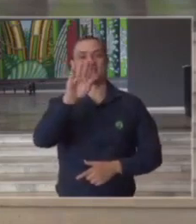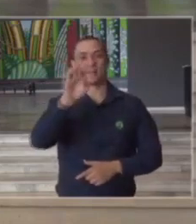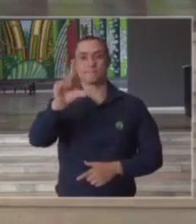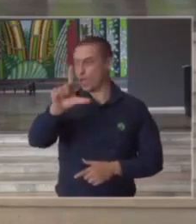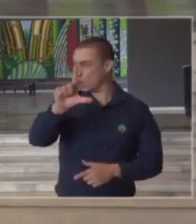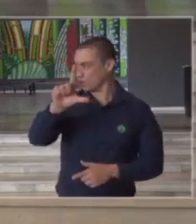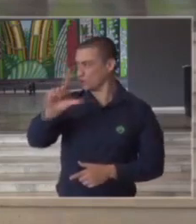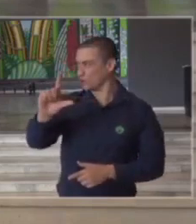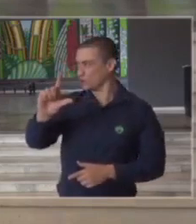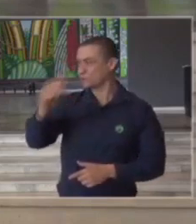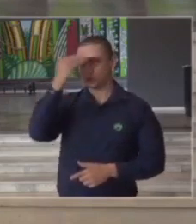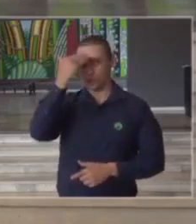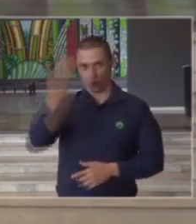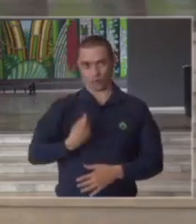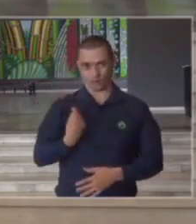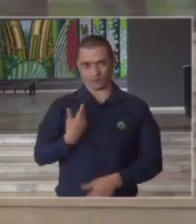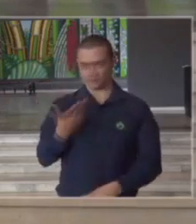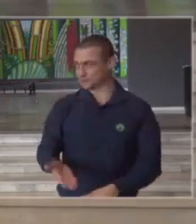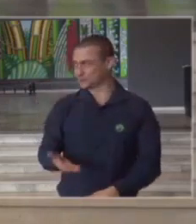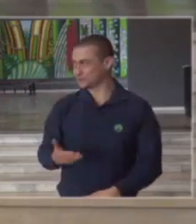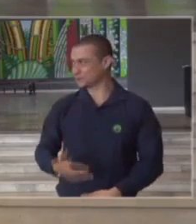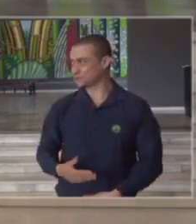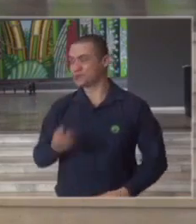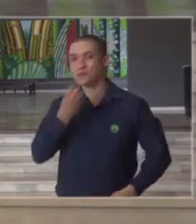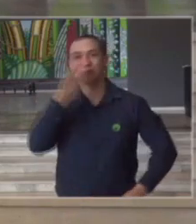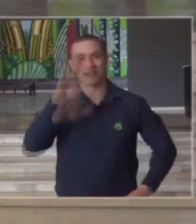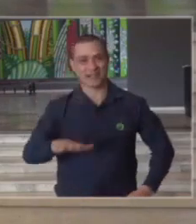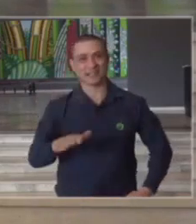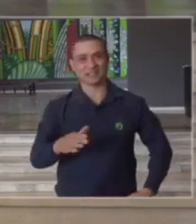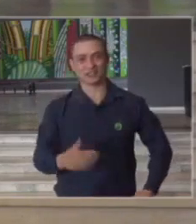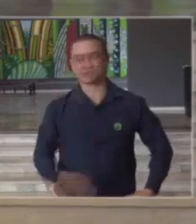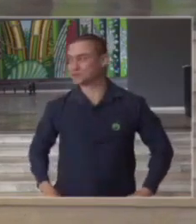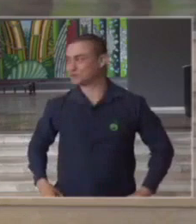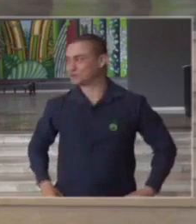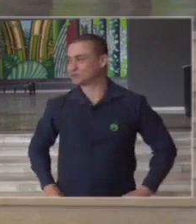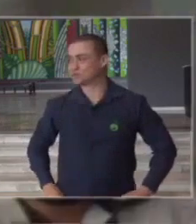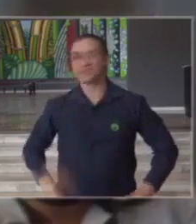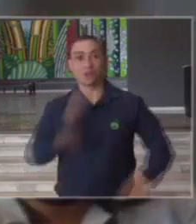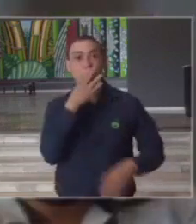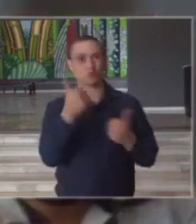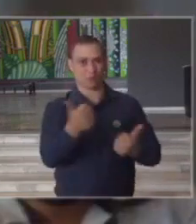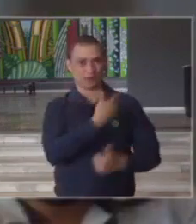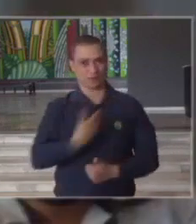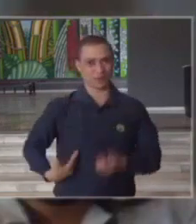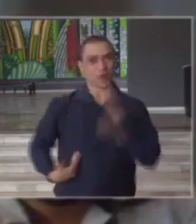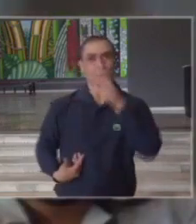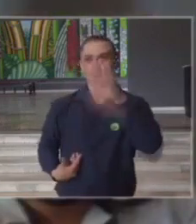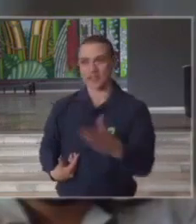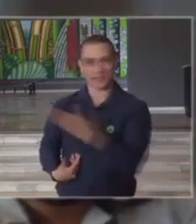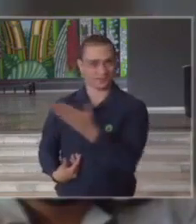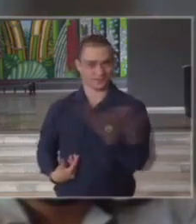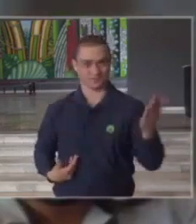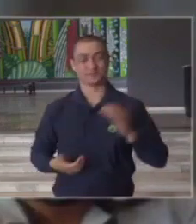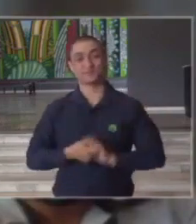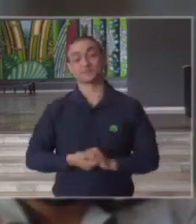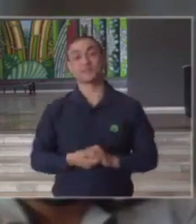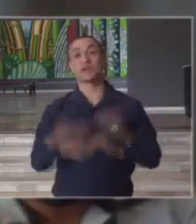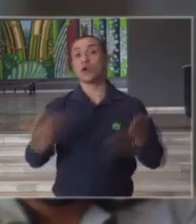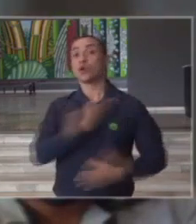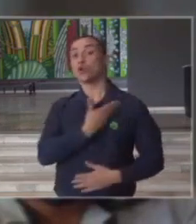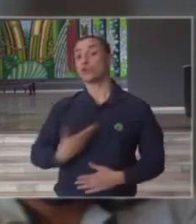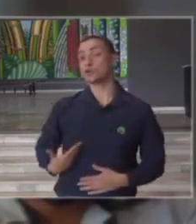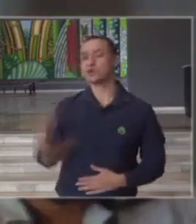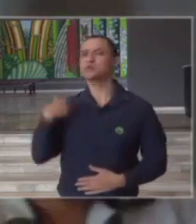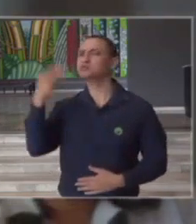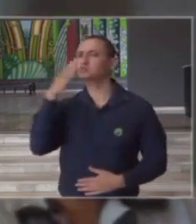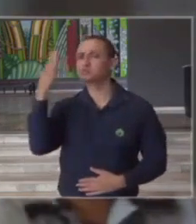Isabel obrigado pela sua presença boa tarde sua pergunta por favor tudo bem governador boa tarde boa tarde a todos governador eu